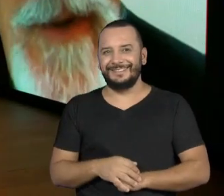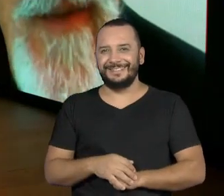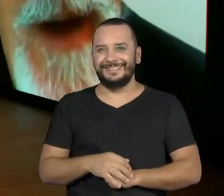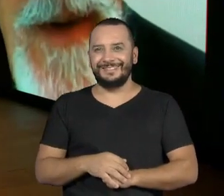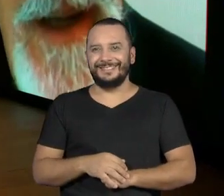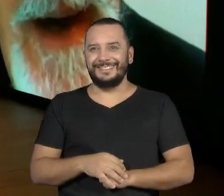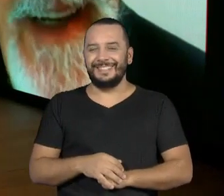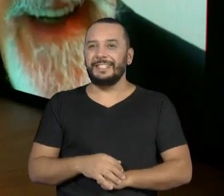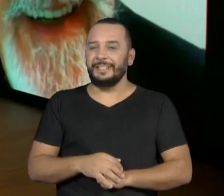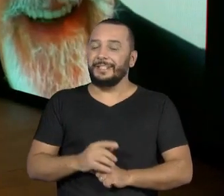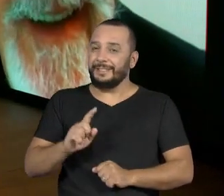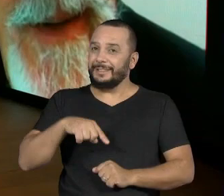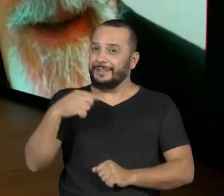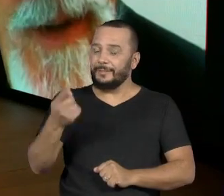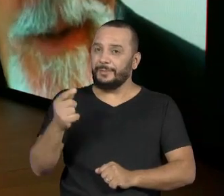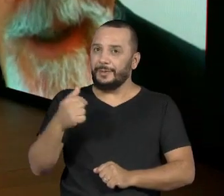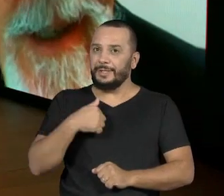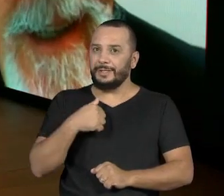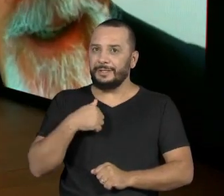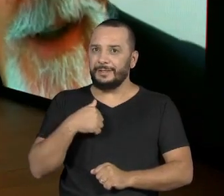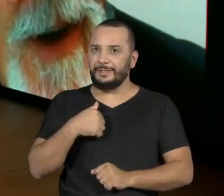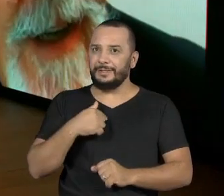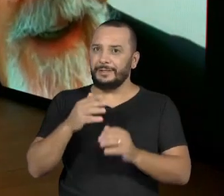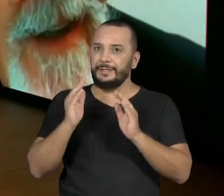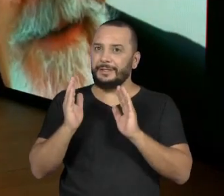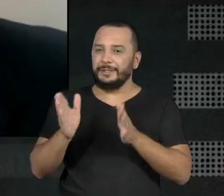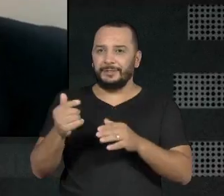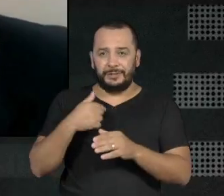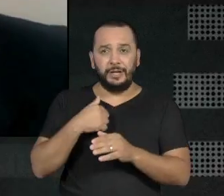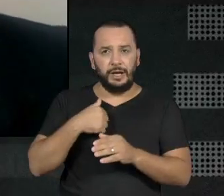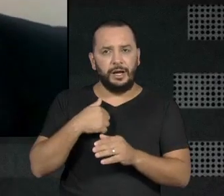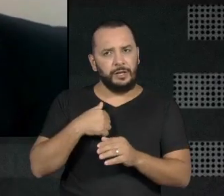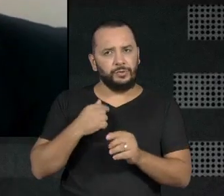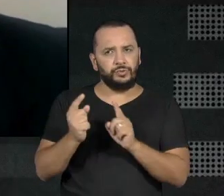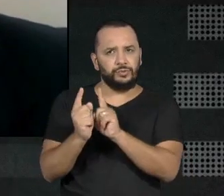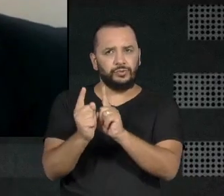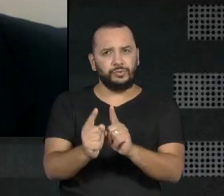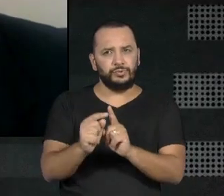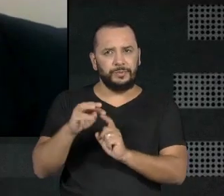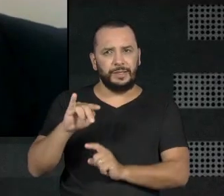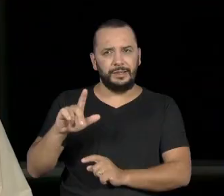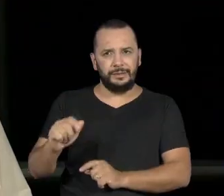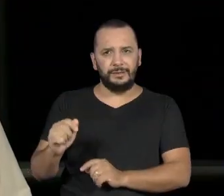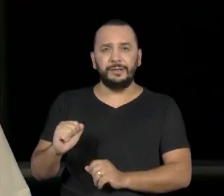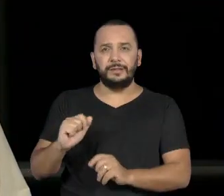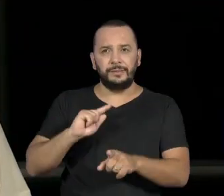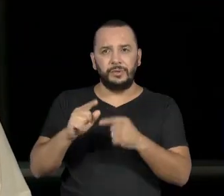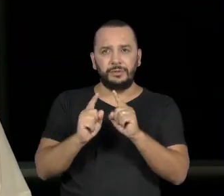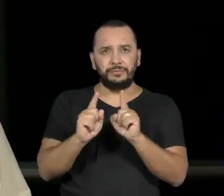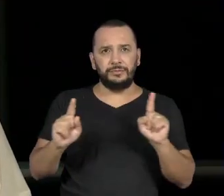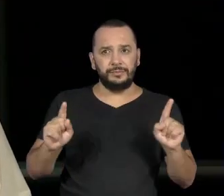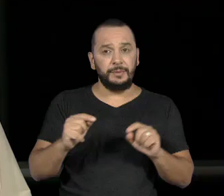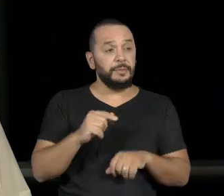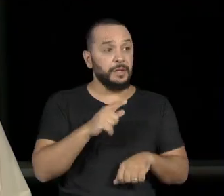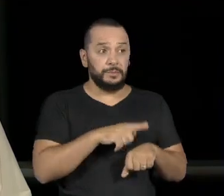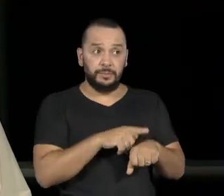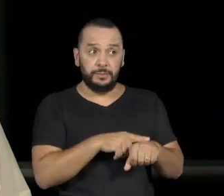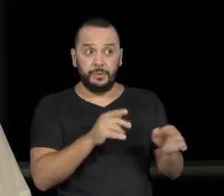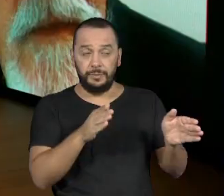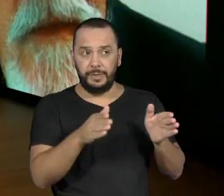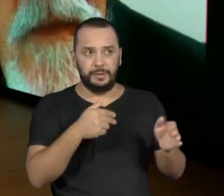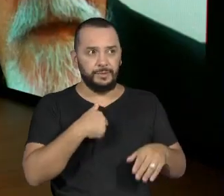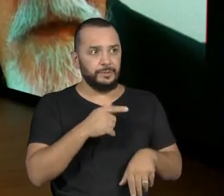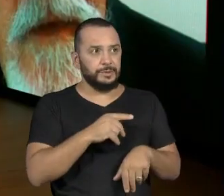E depois, tivemos a vida da Maria, né? Do momento dos bodas de Stagg de Lorca. Mas nesse momento, que não tinha dado muito certo aí com a Maria de la